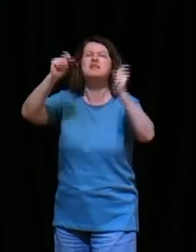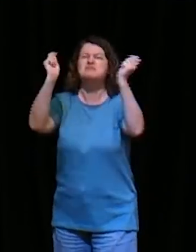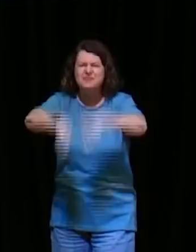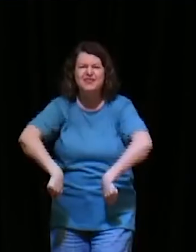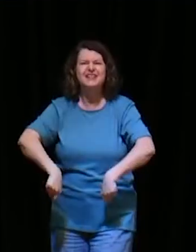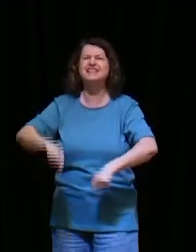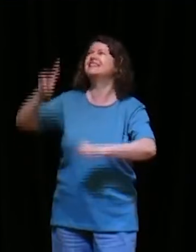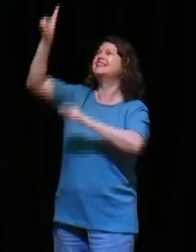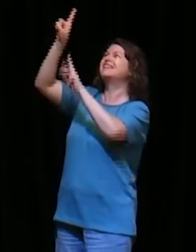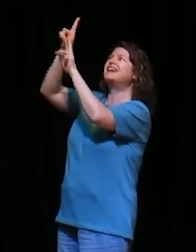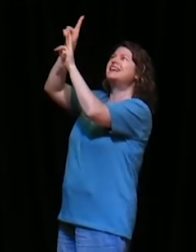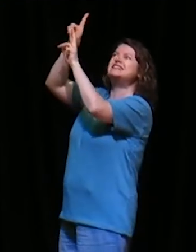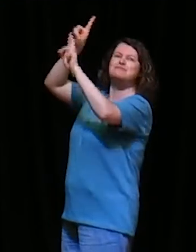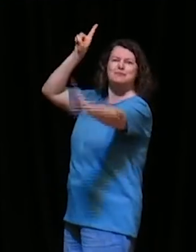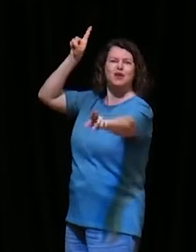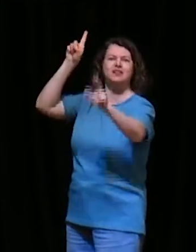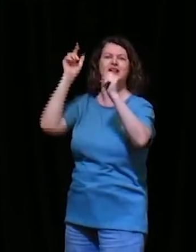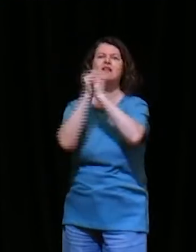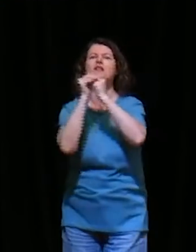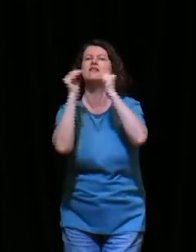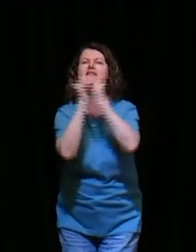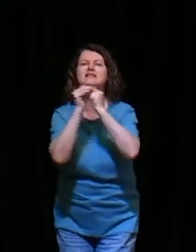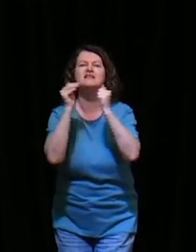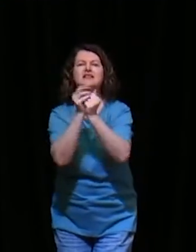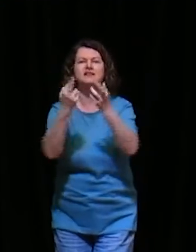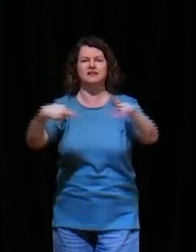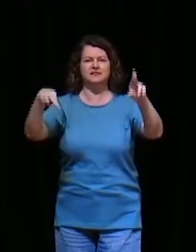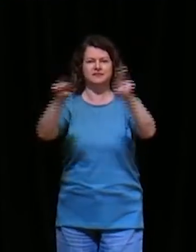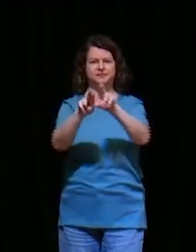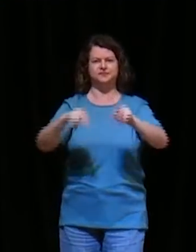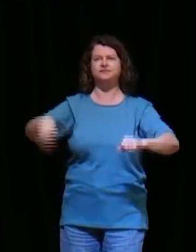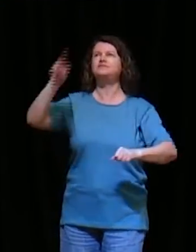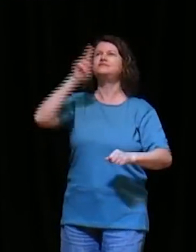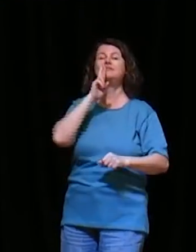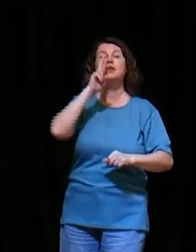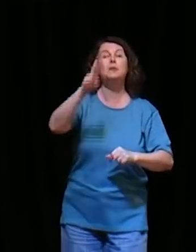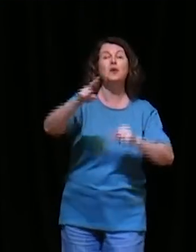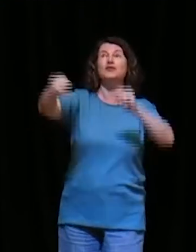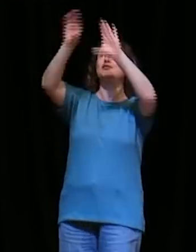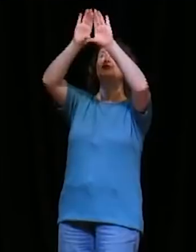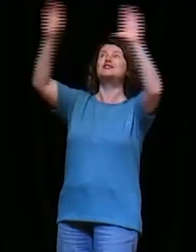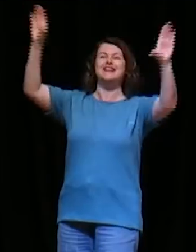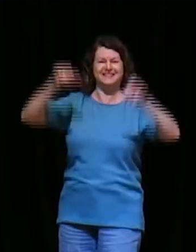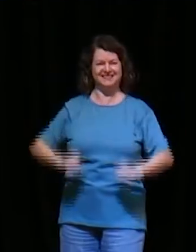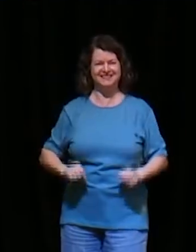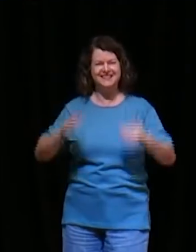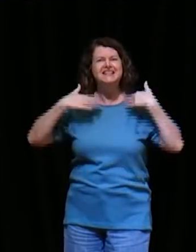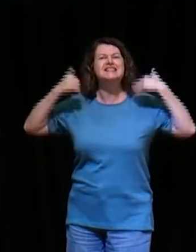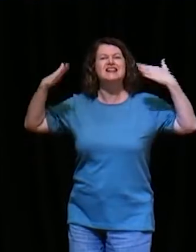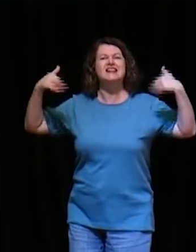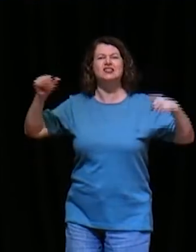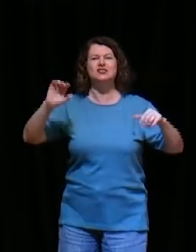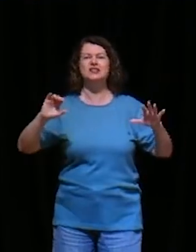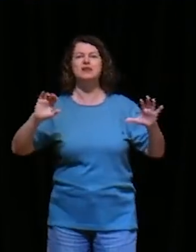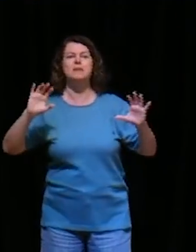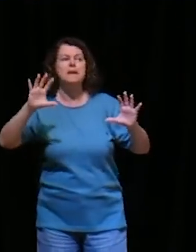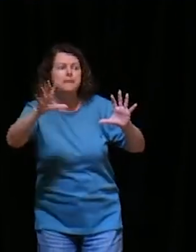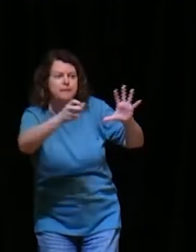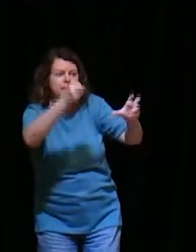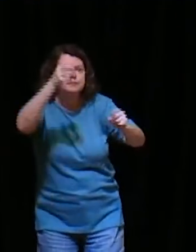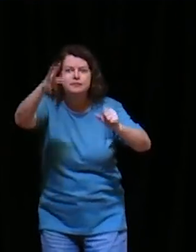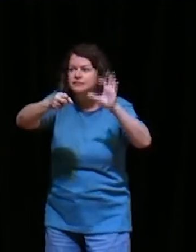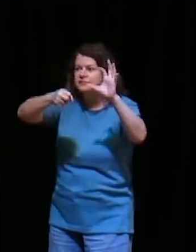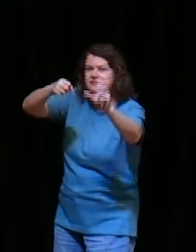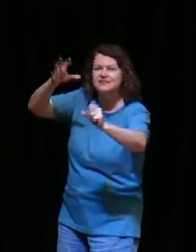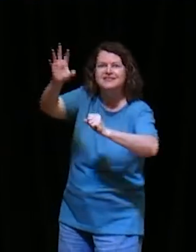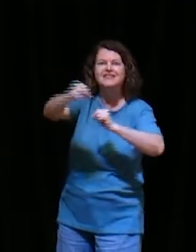Senhor, de uma oração, de restauração, uma resposta do céu, os anjos, que recolhem, as orações, são anjos, que